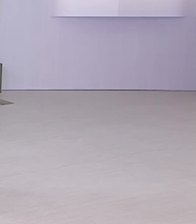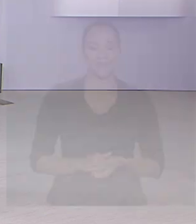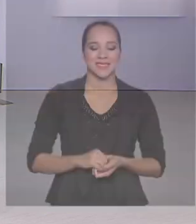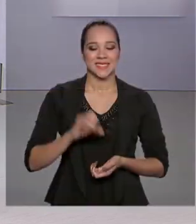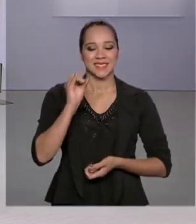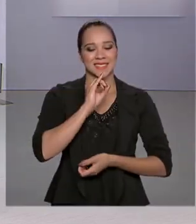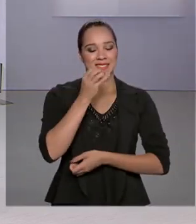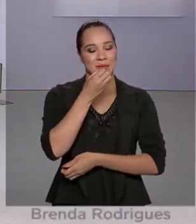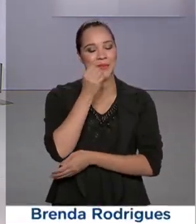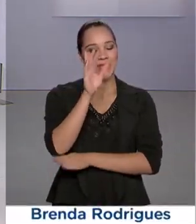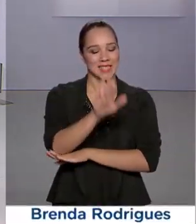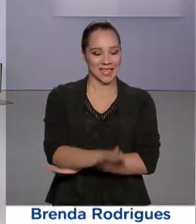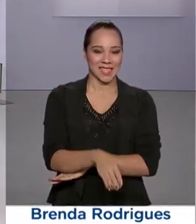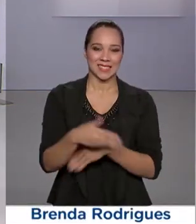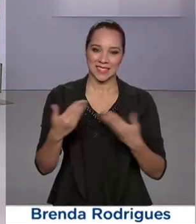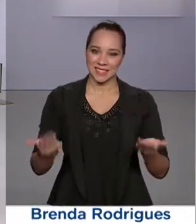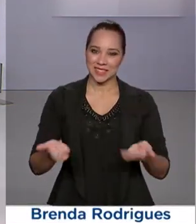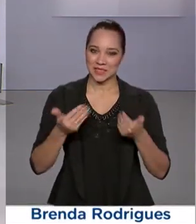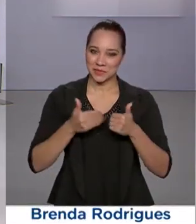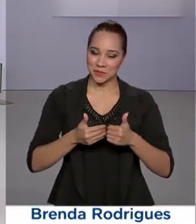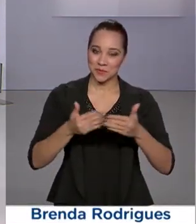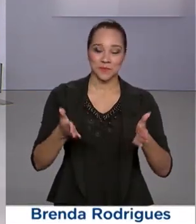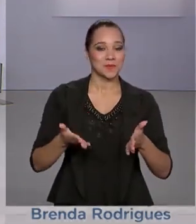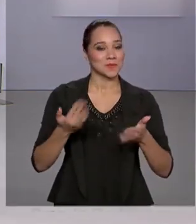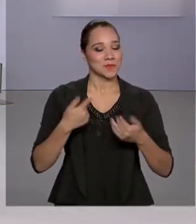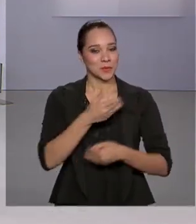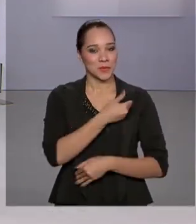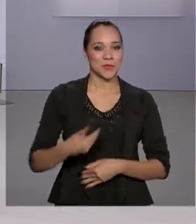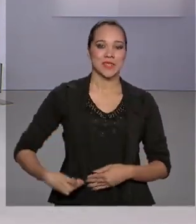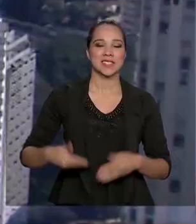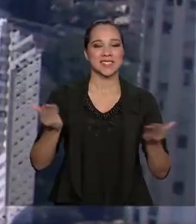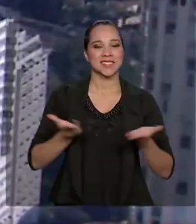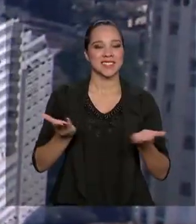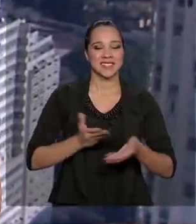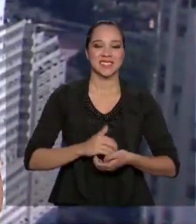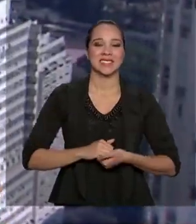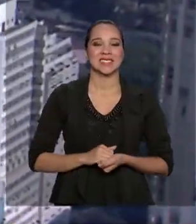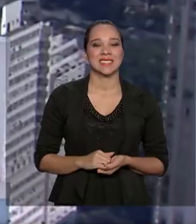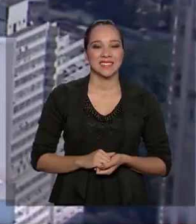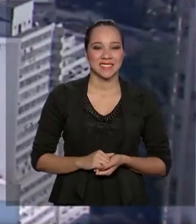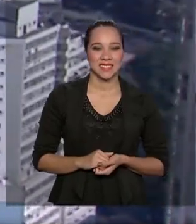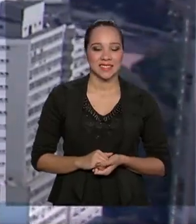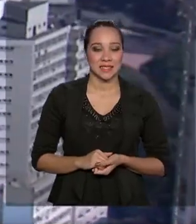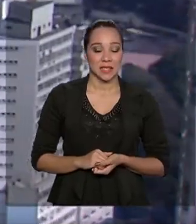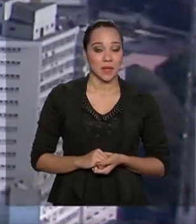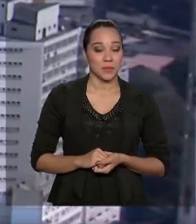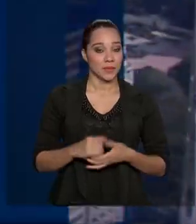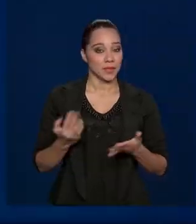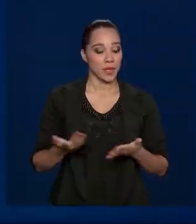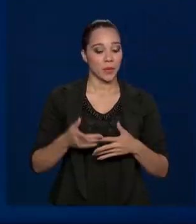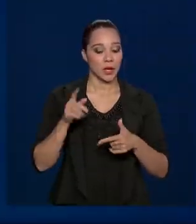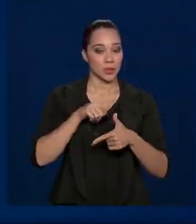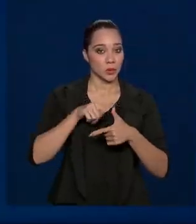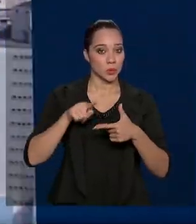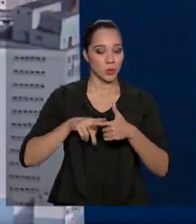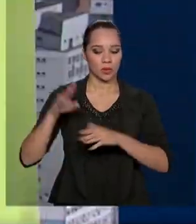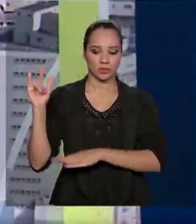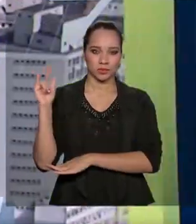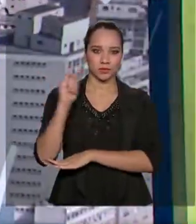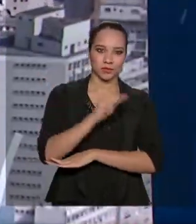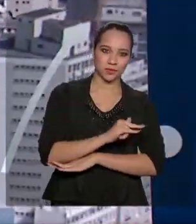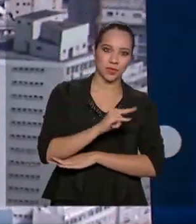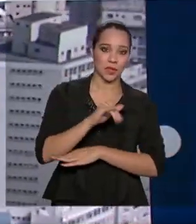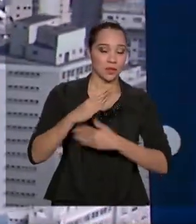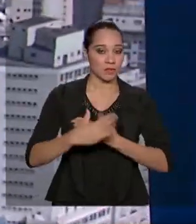Olá, boa tarde, estamos de volta com mais uma edição do Governo Agora. As duas aeronaves da Força Aérea